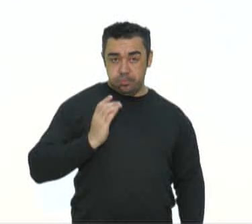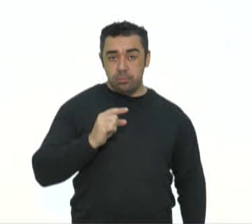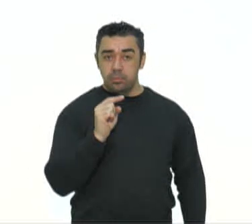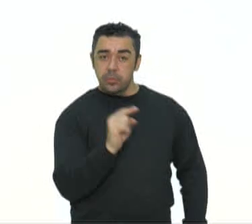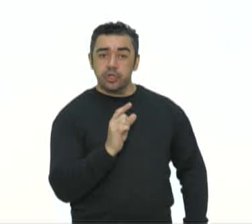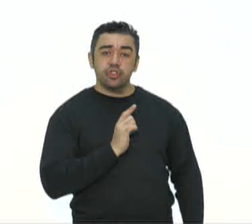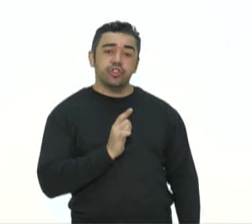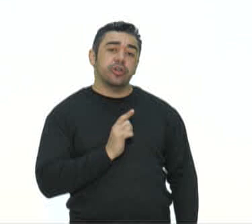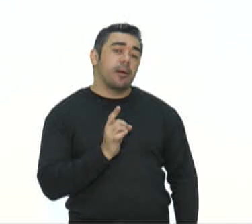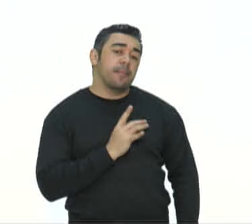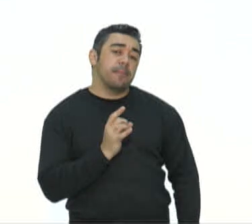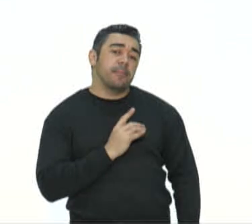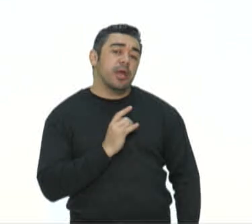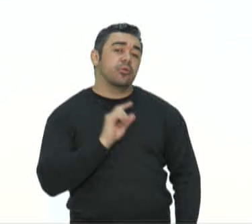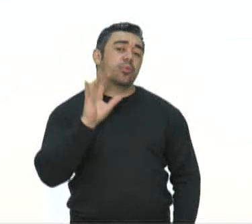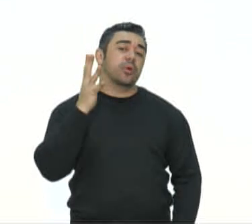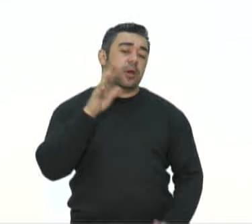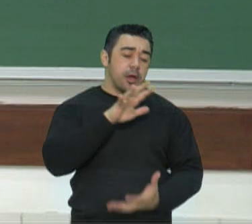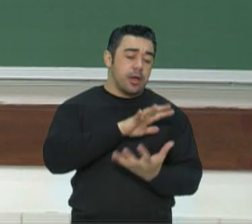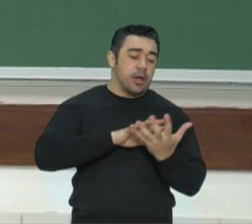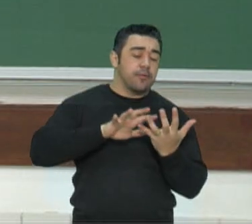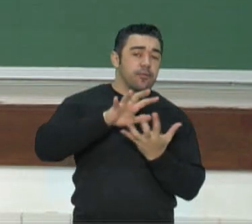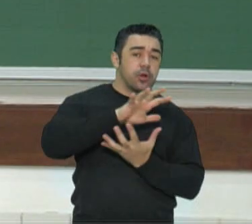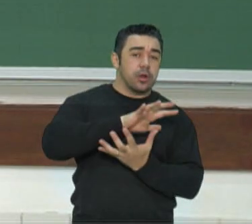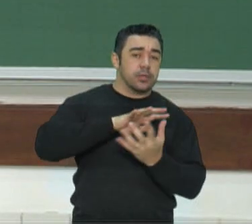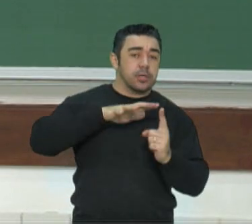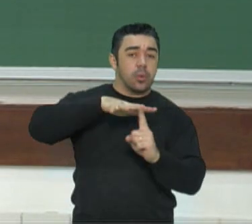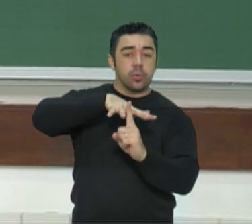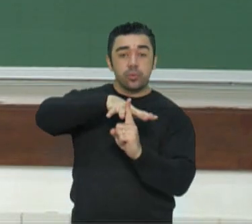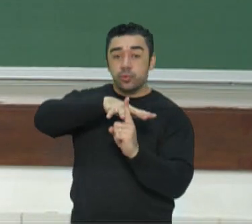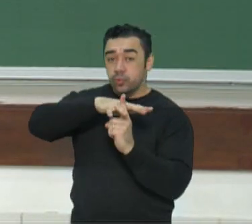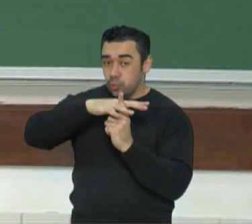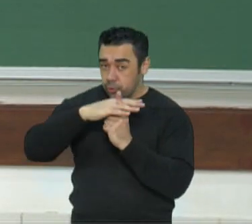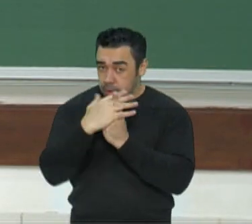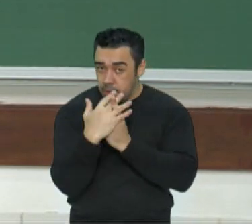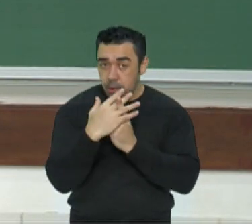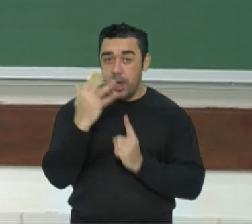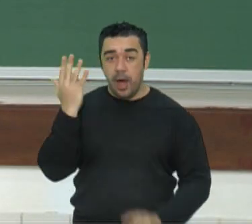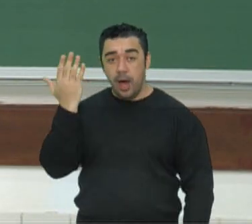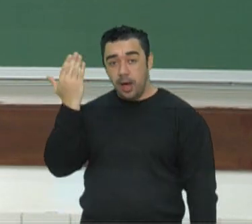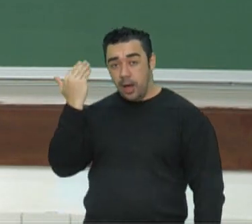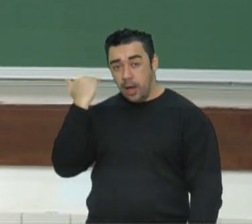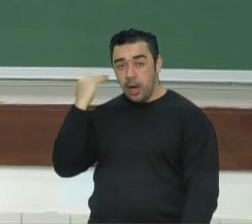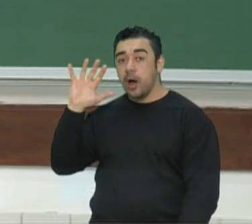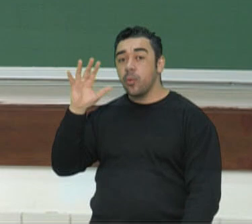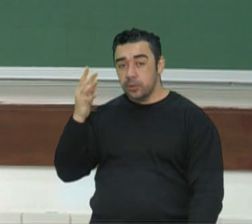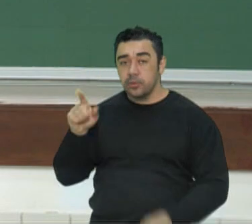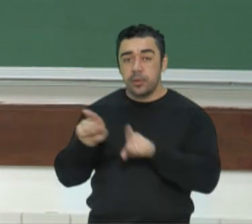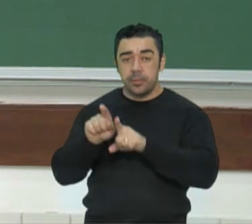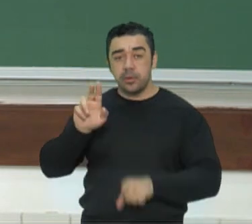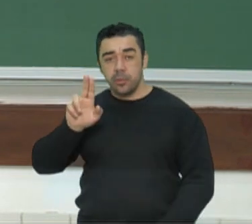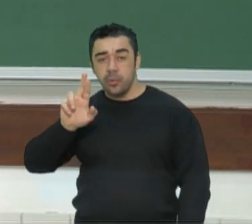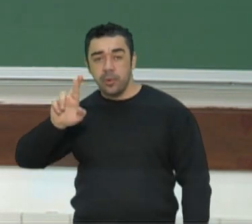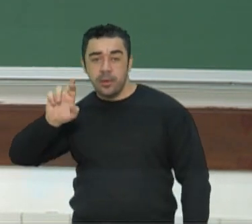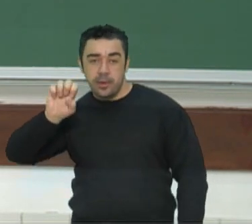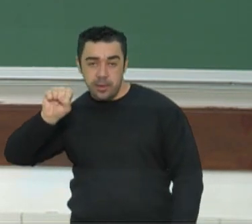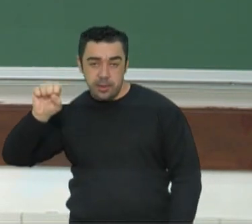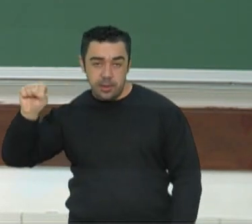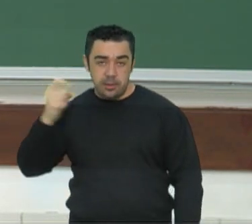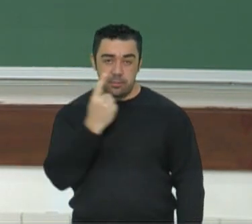um temor de revoluções socialistas, como aquela que havia acontecido na Rússia em 1917,